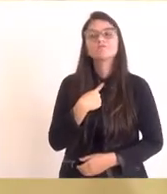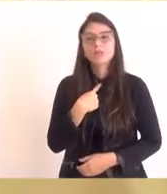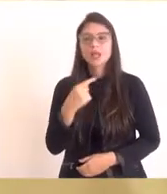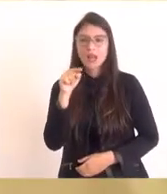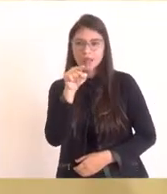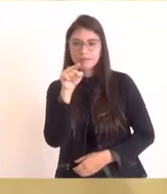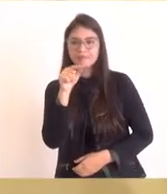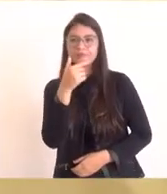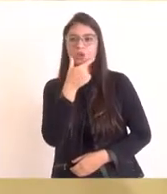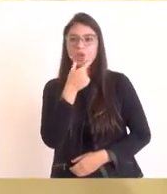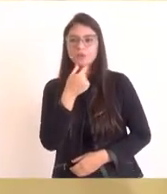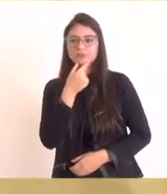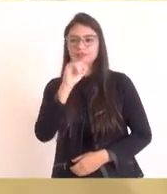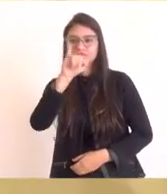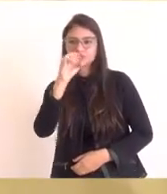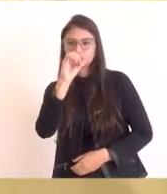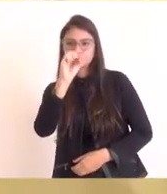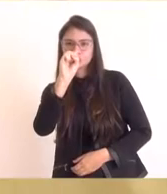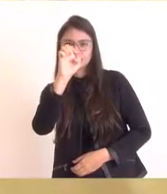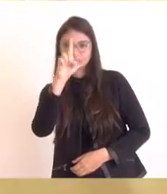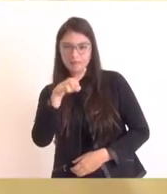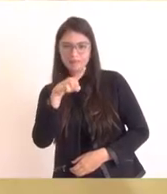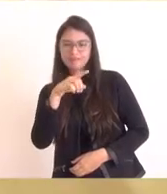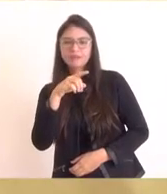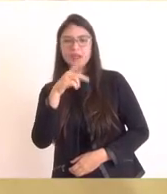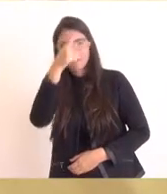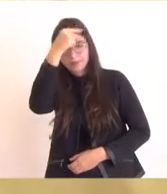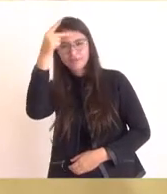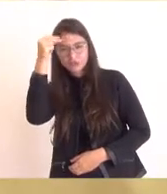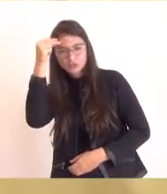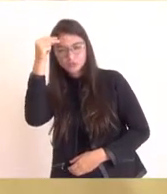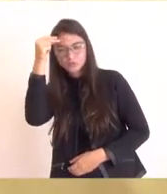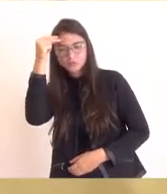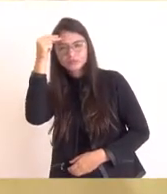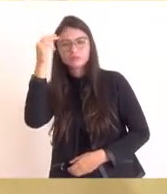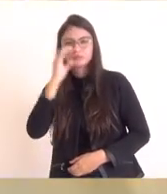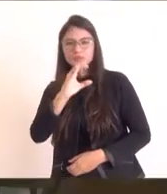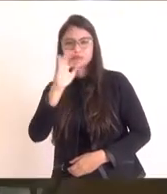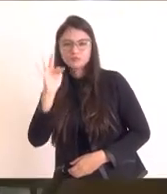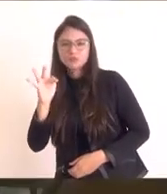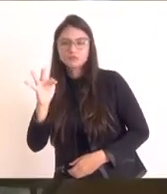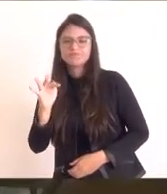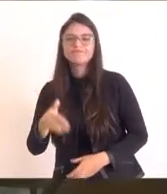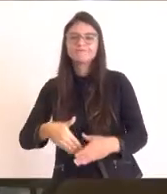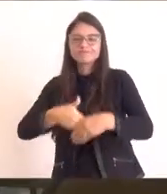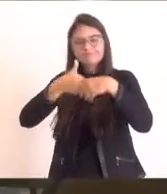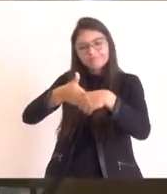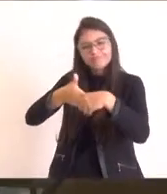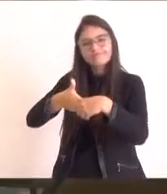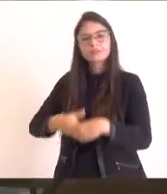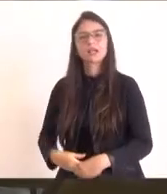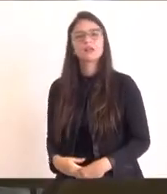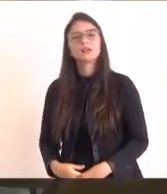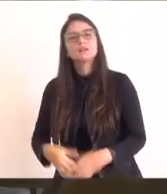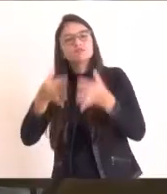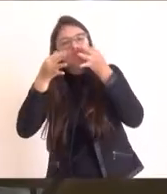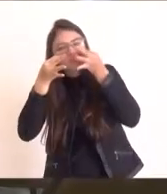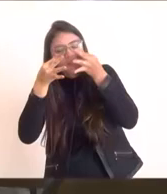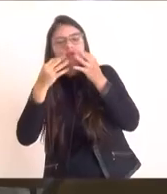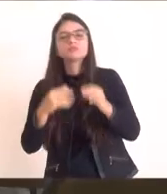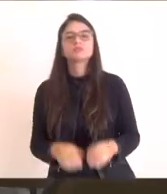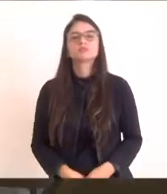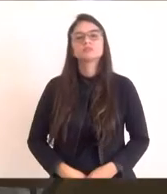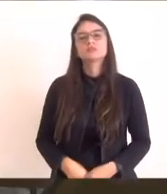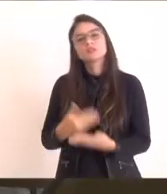José Bonifácio, cumprimentar a todos os presentes, a todas as autoridades. A prefeita Lígia também, uma